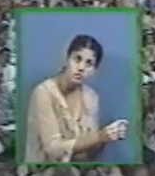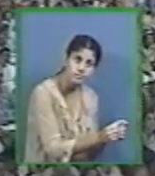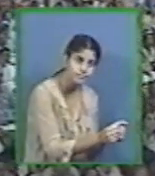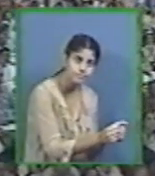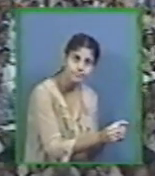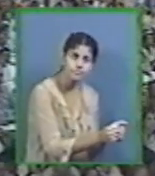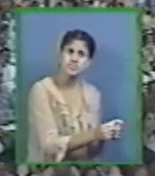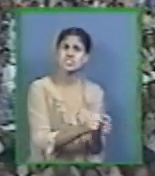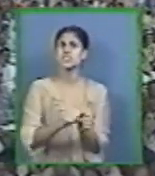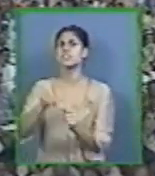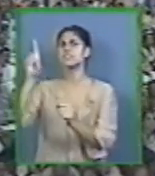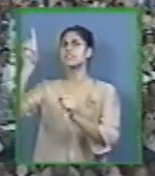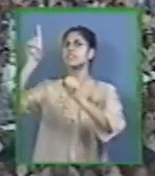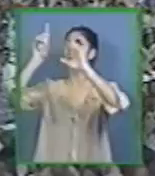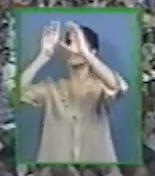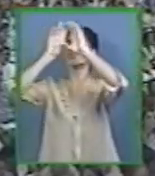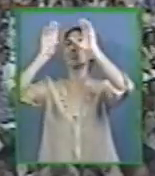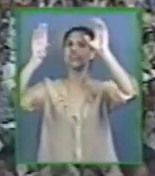plano justo